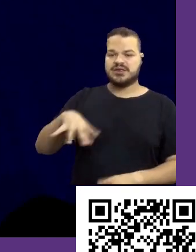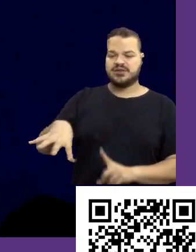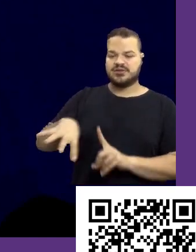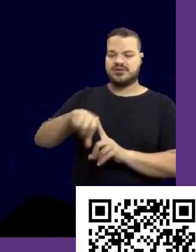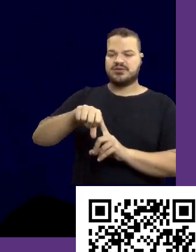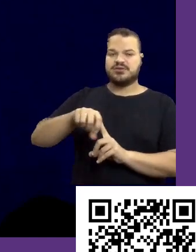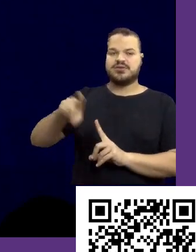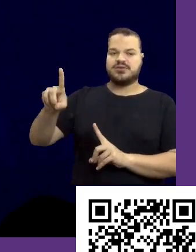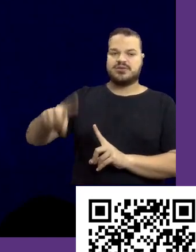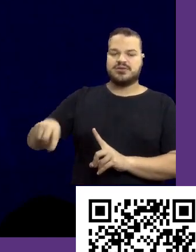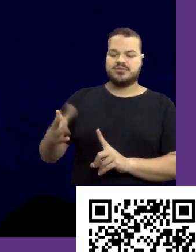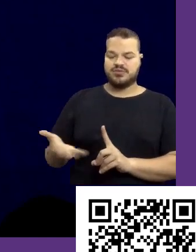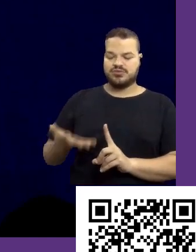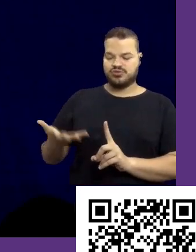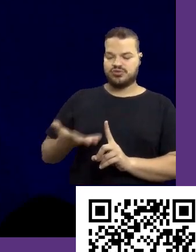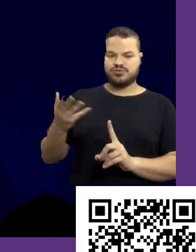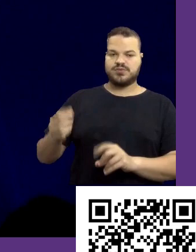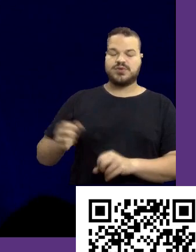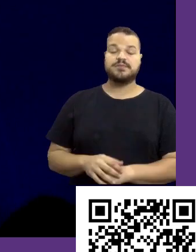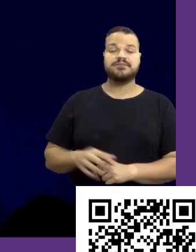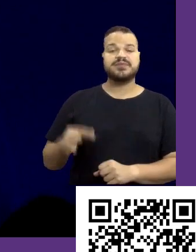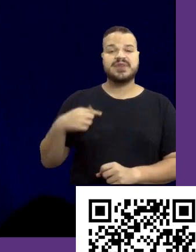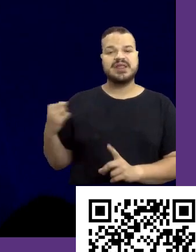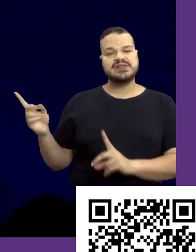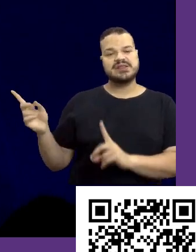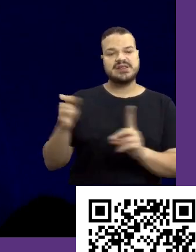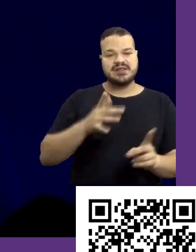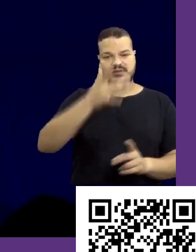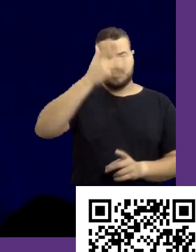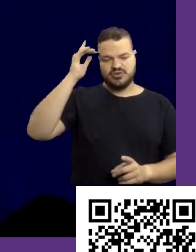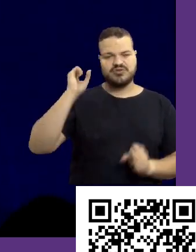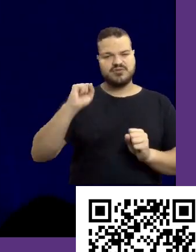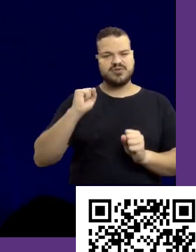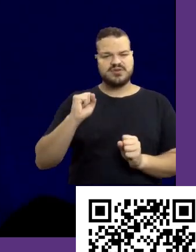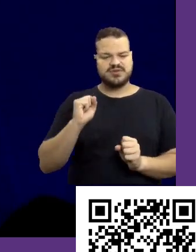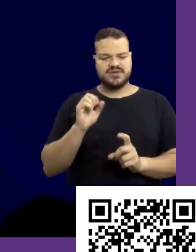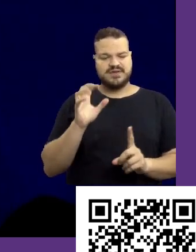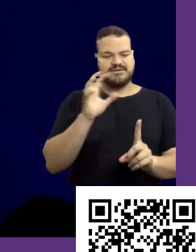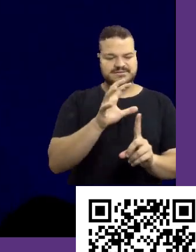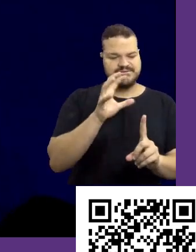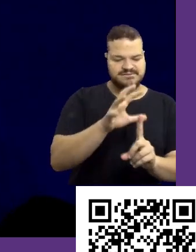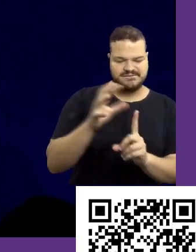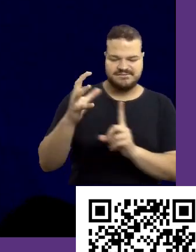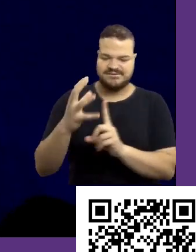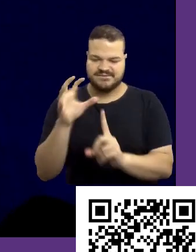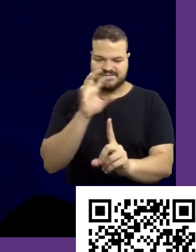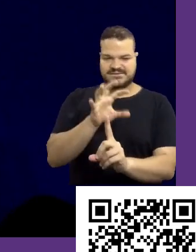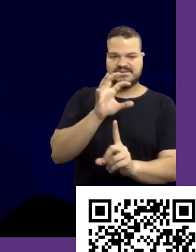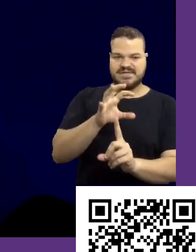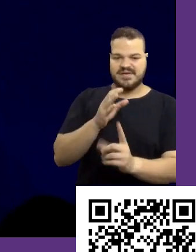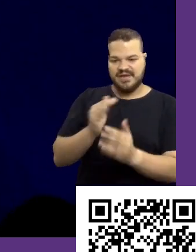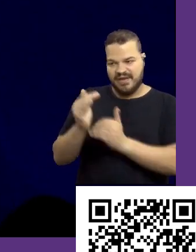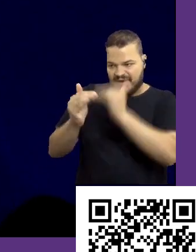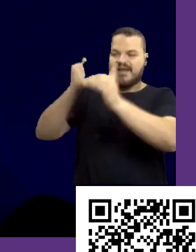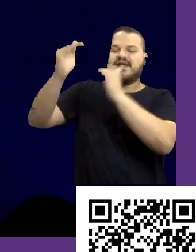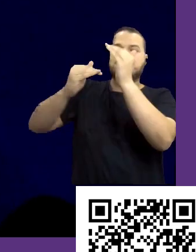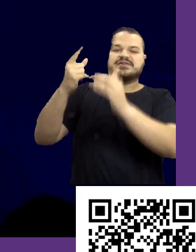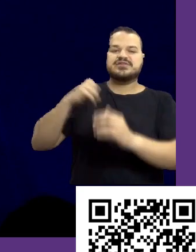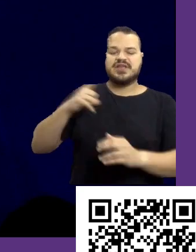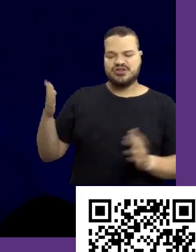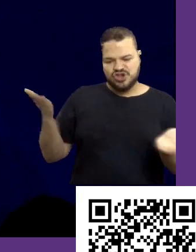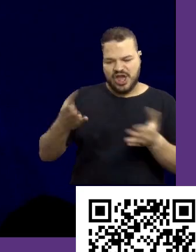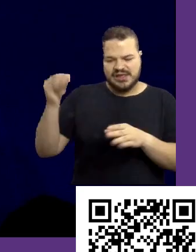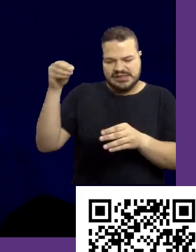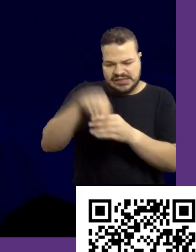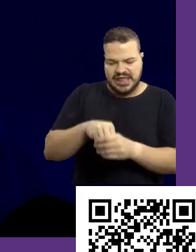arenas é justamente trazer pessoas que vão impulsionar a carreira de quem tá começando, a carreira de quem já tá dentro, a carreira de quem quer entrar pro